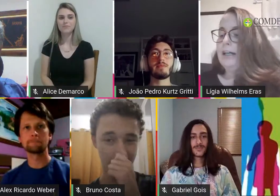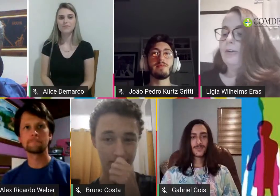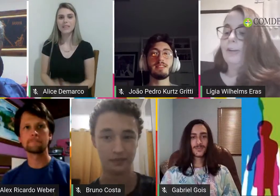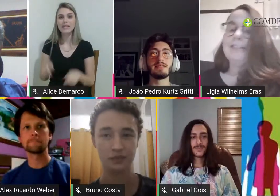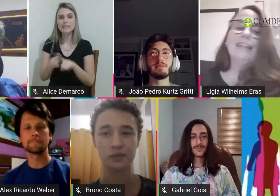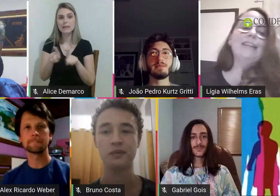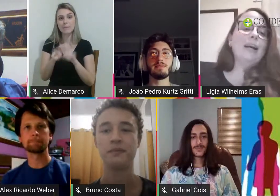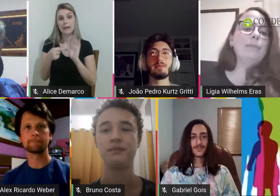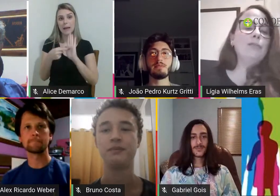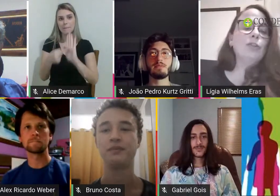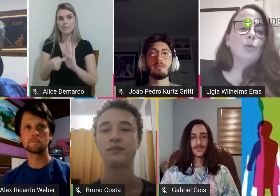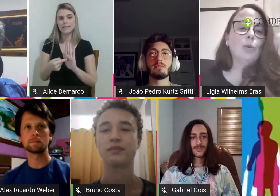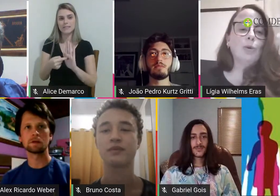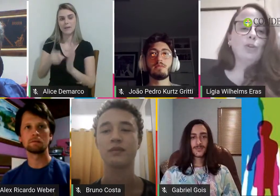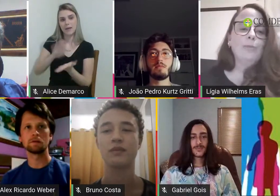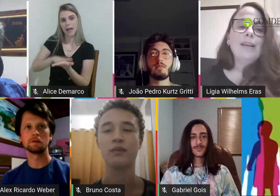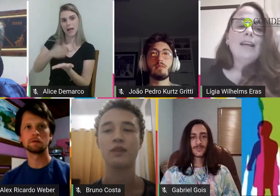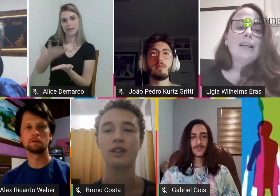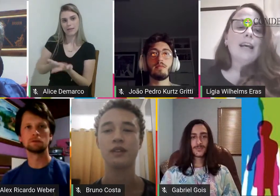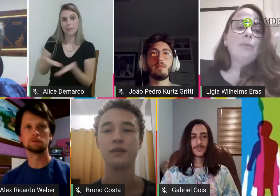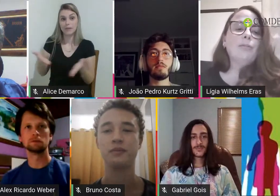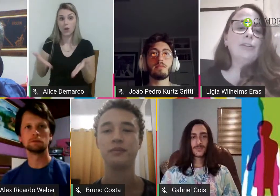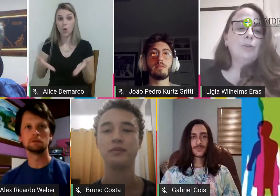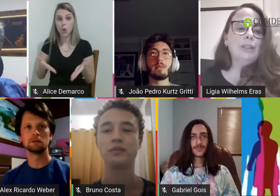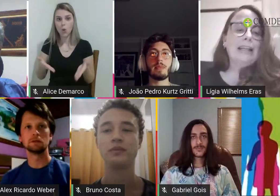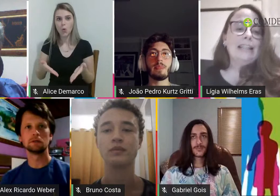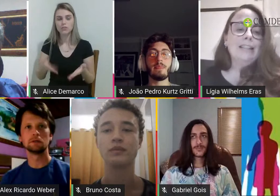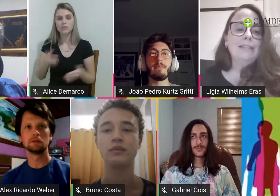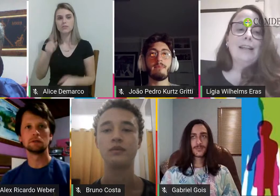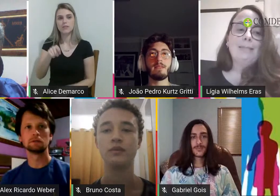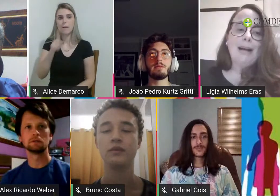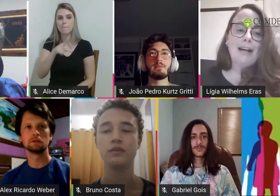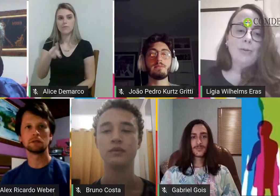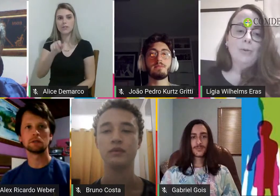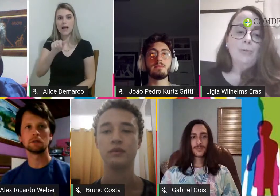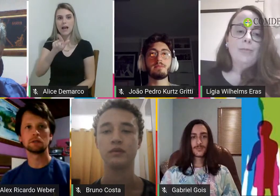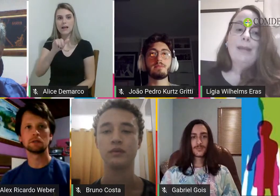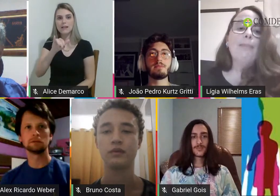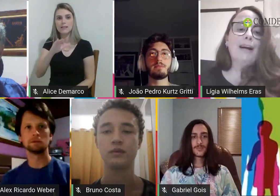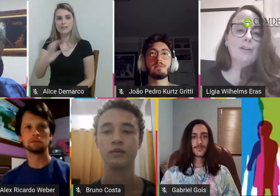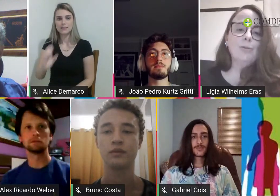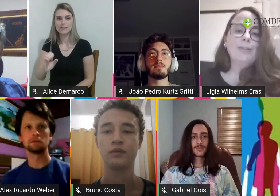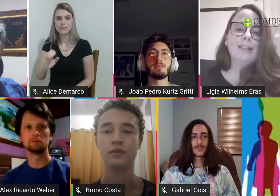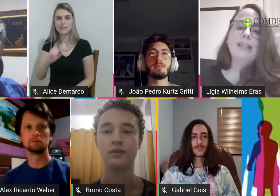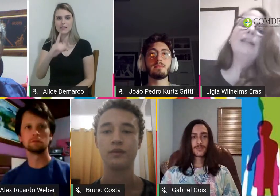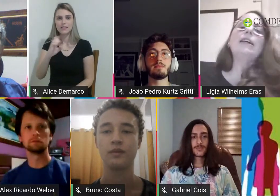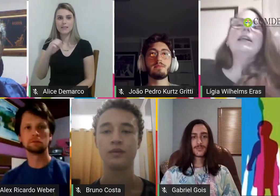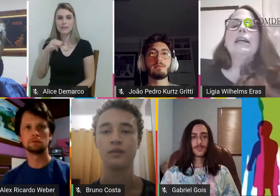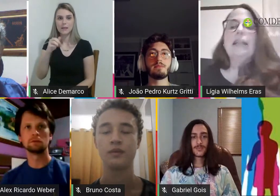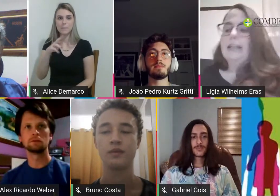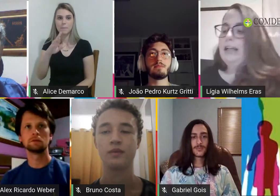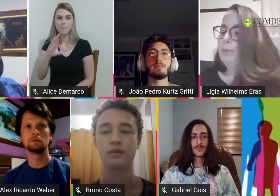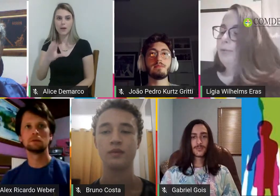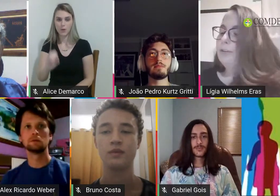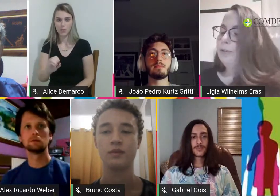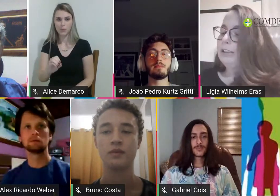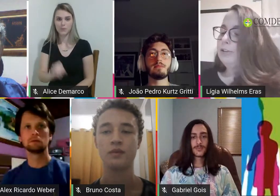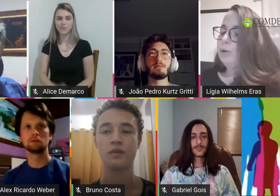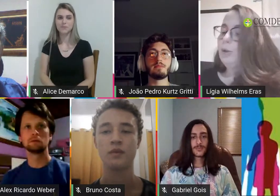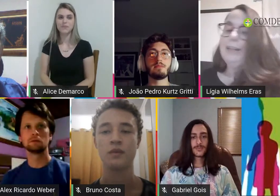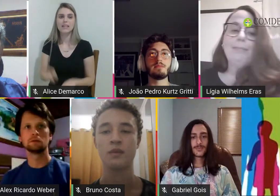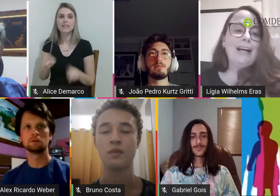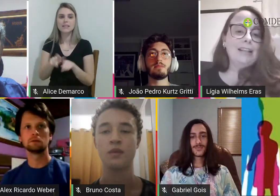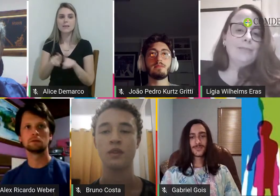também a nossa intérprete de hoje, que é a professora Alice De Marco, e a